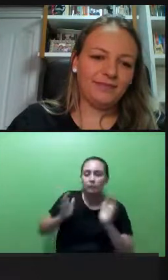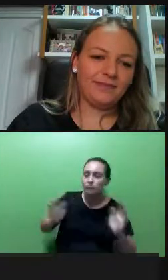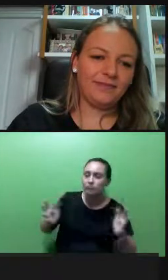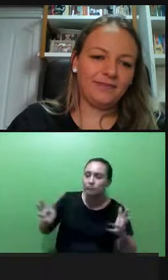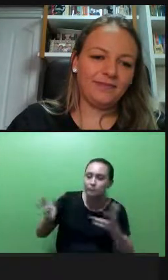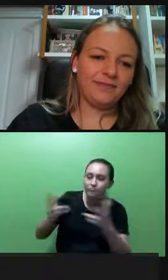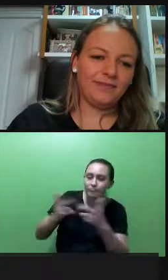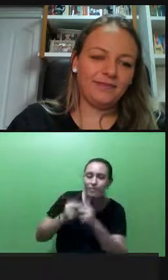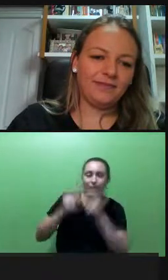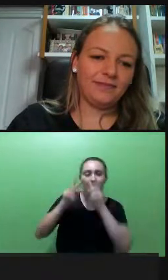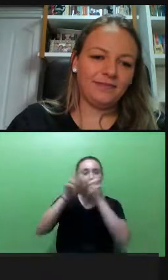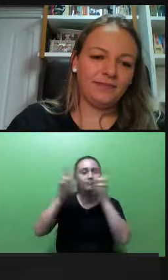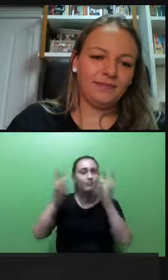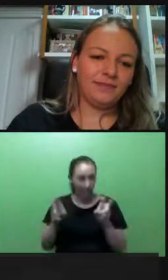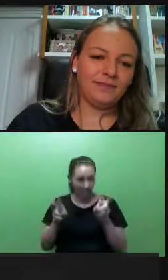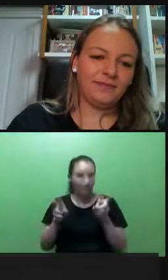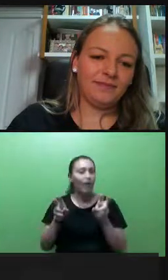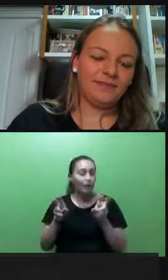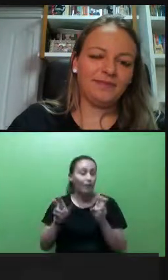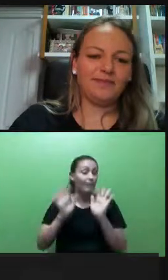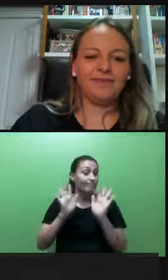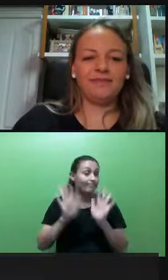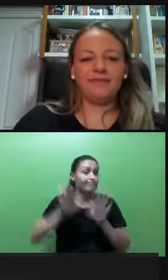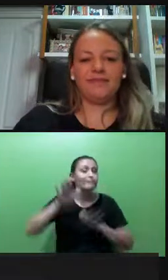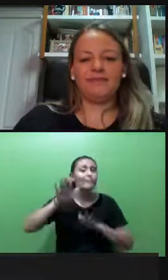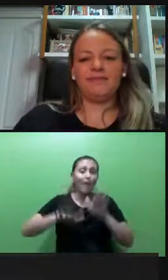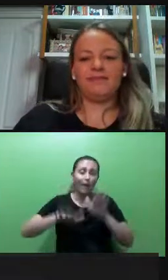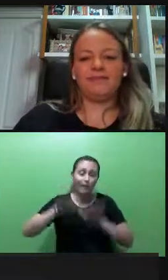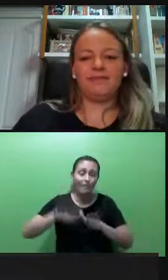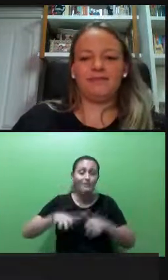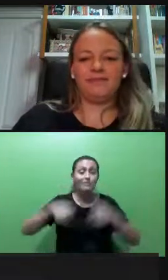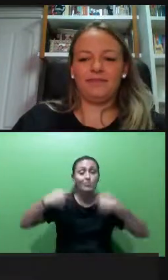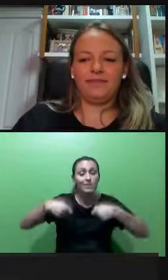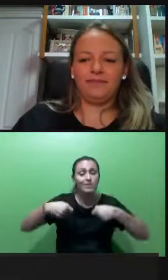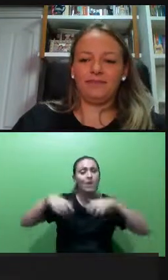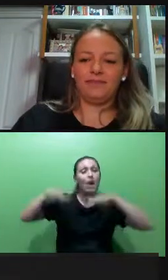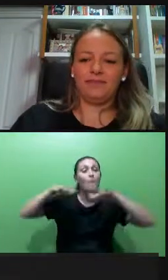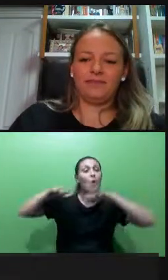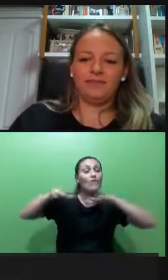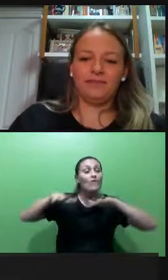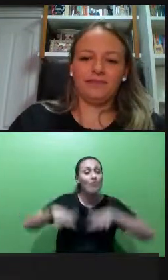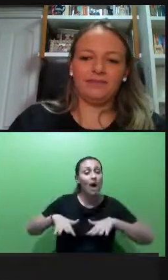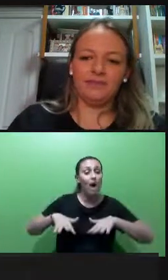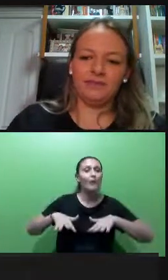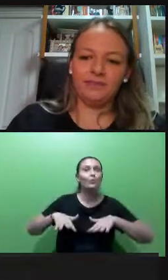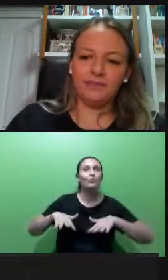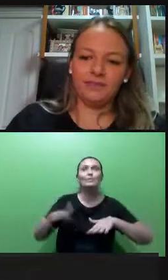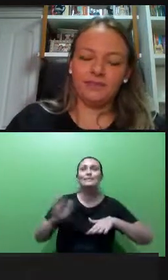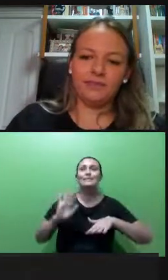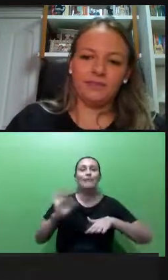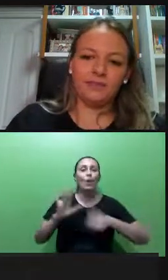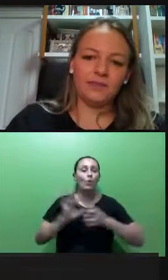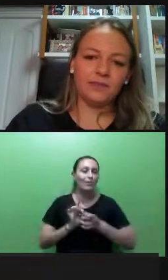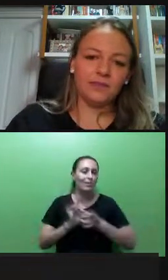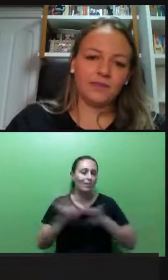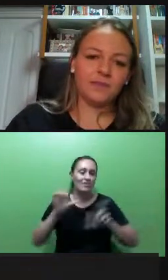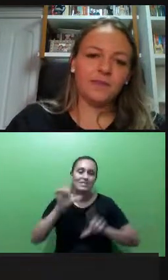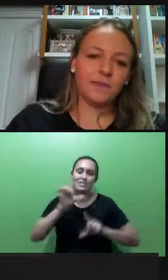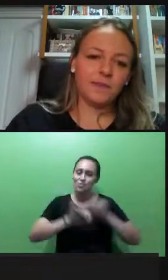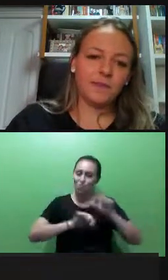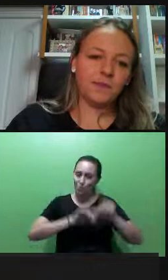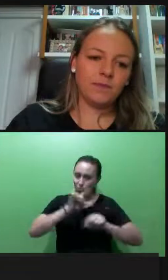alcançadas. Muitas vezes a gente precisa de ações que não sejam ações de livre escolha, isso é preciso ser falado,